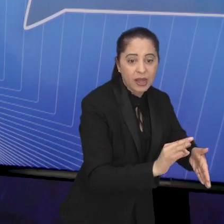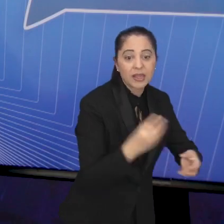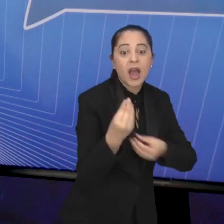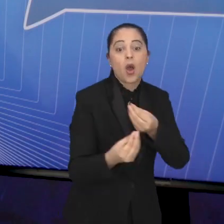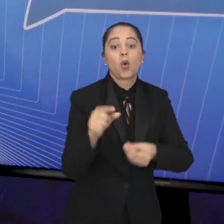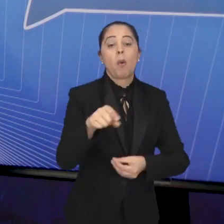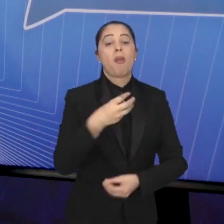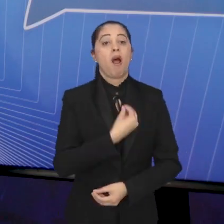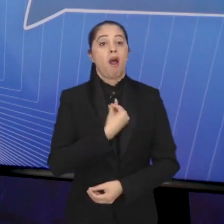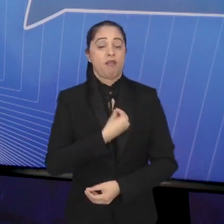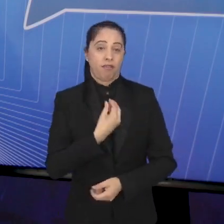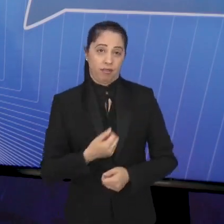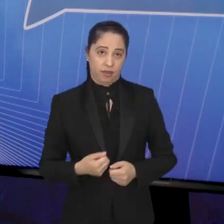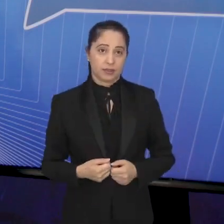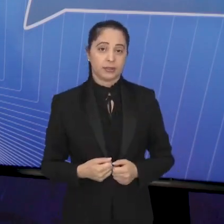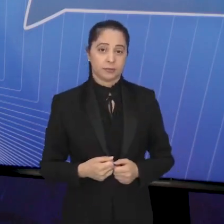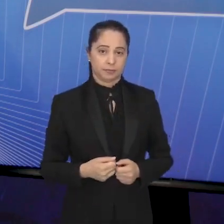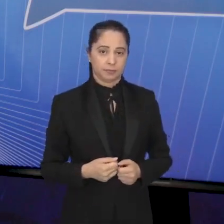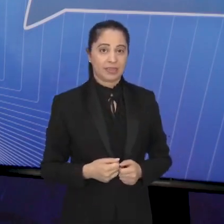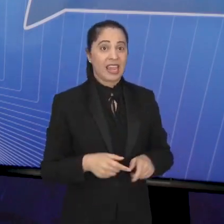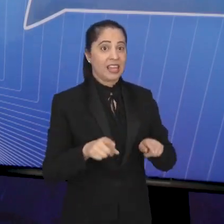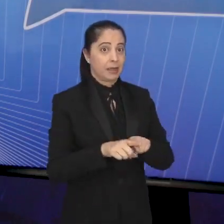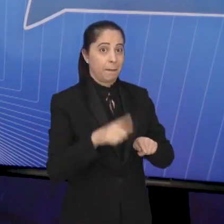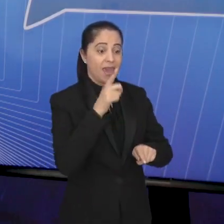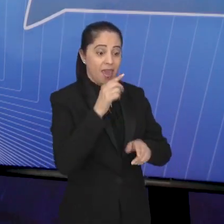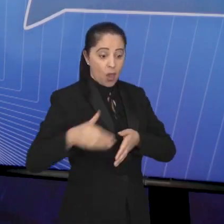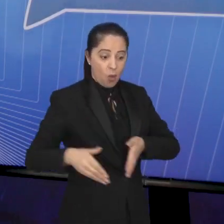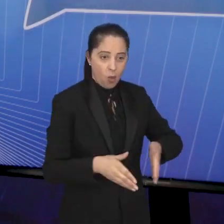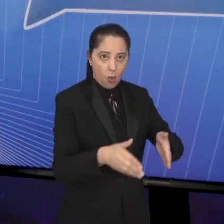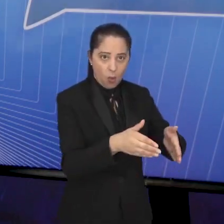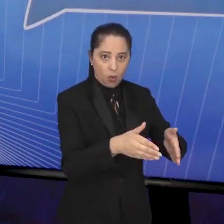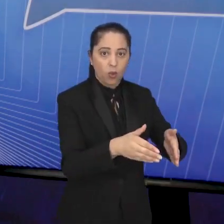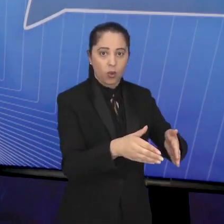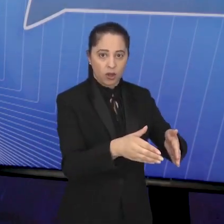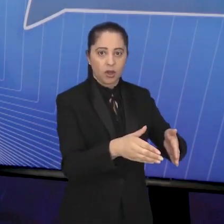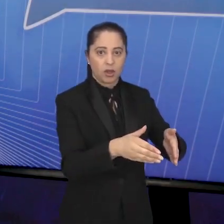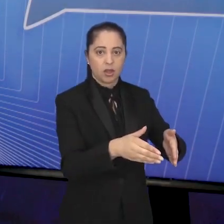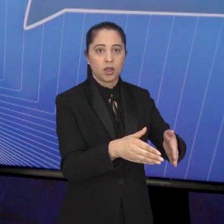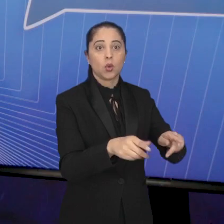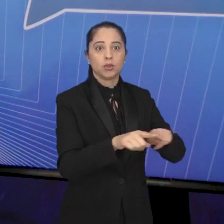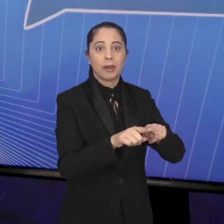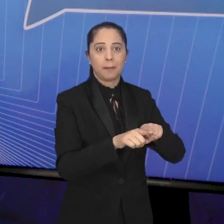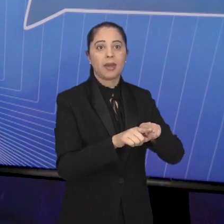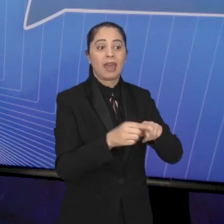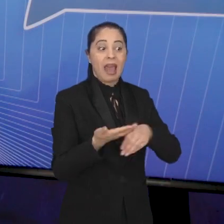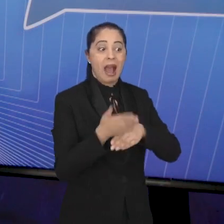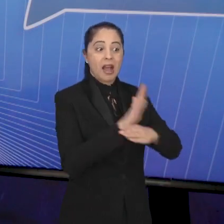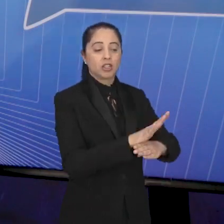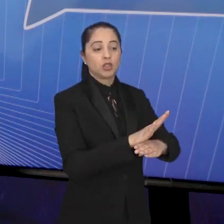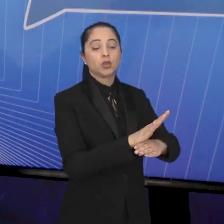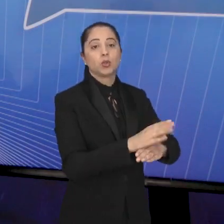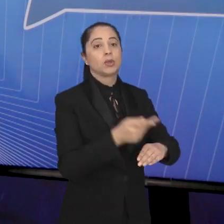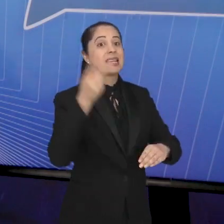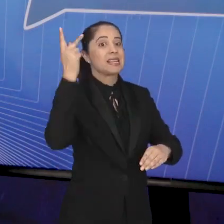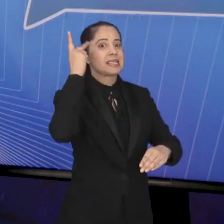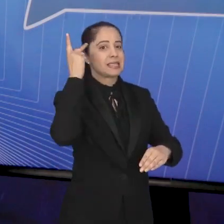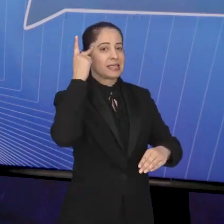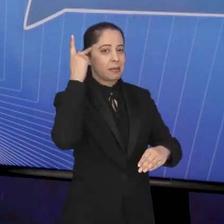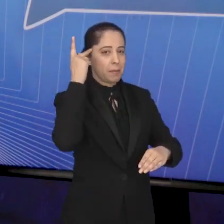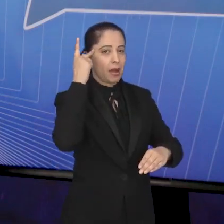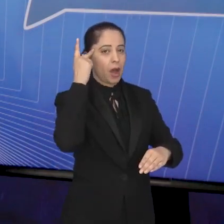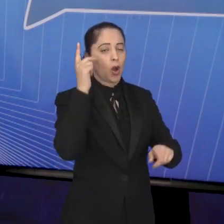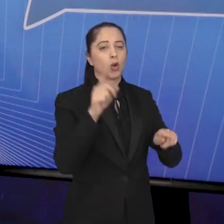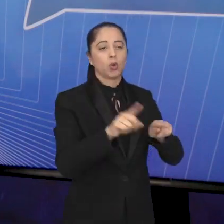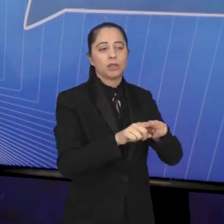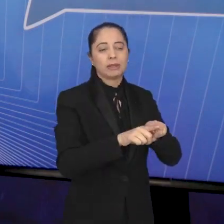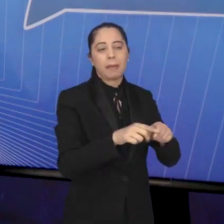se não fosse o Rio Paraíba. Além disso, ele abastece também parte da região metropolitana de São Paulo, através aqui da represa